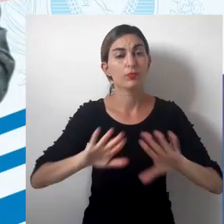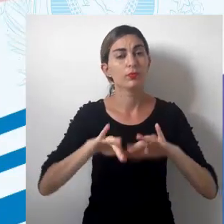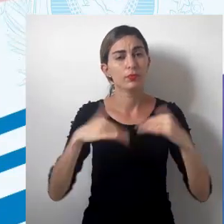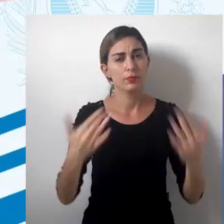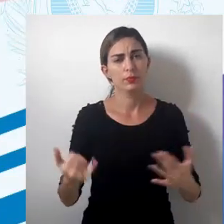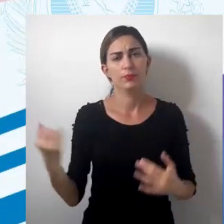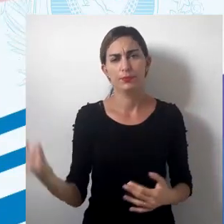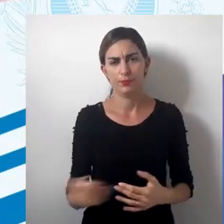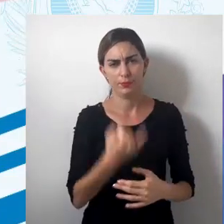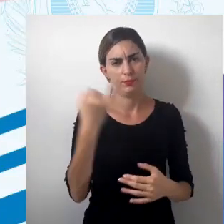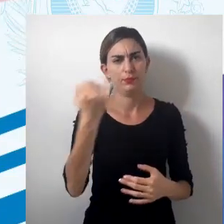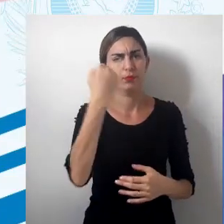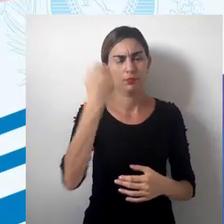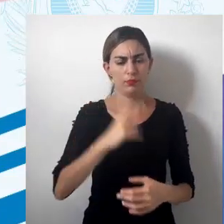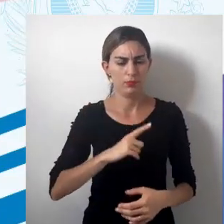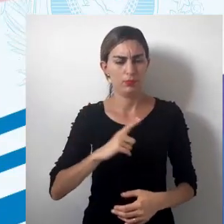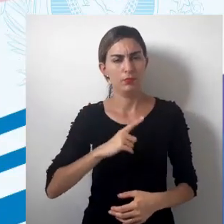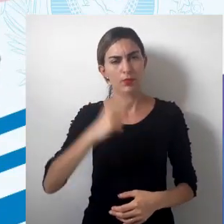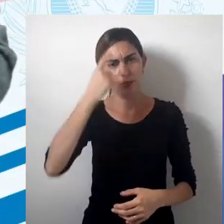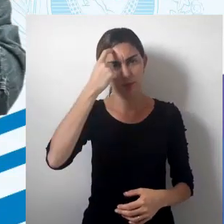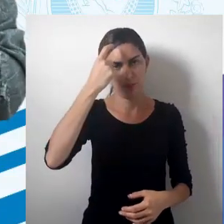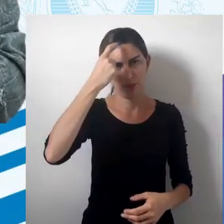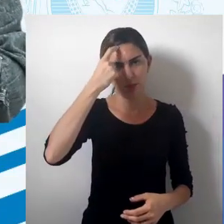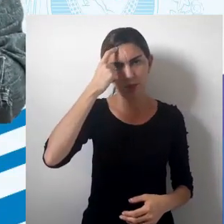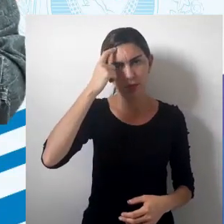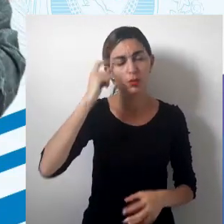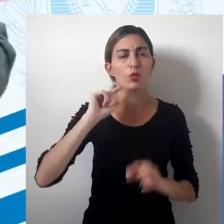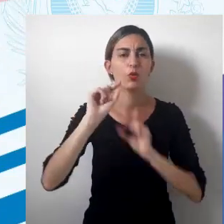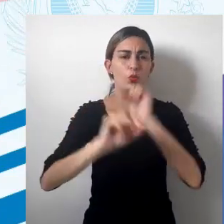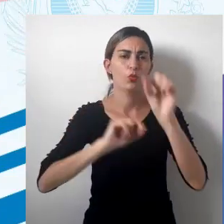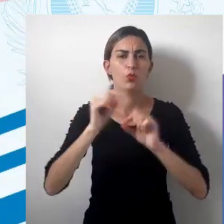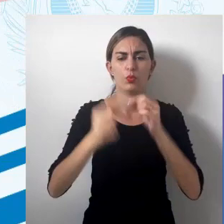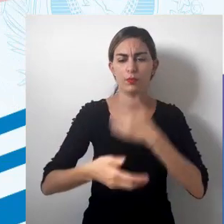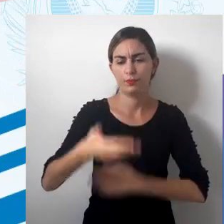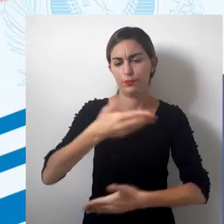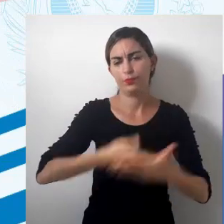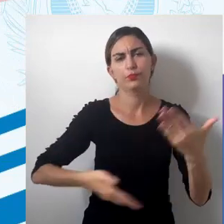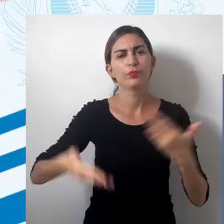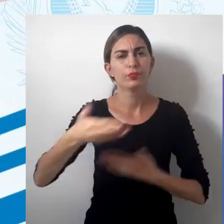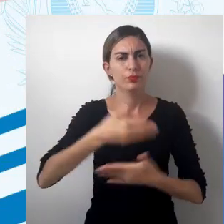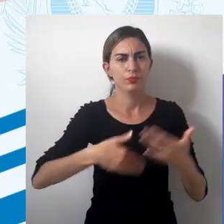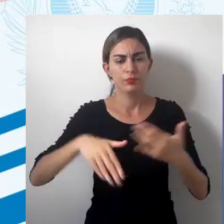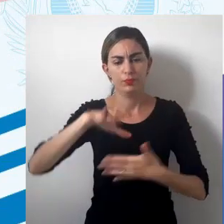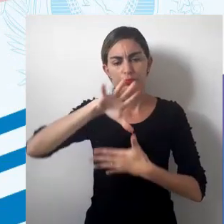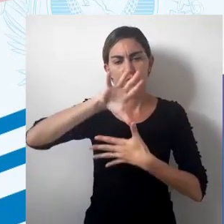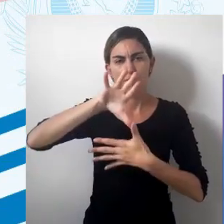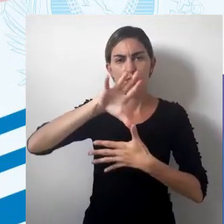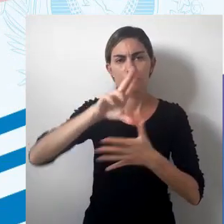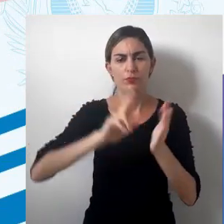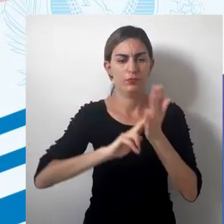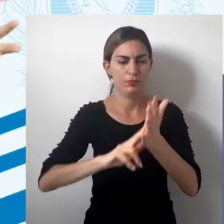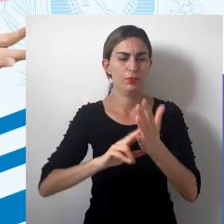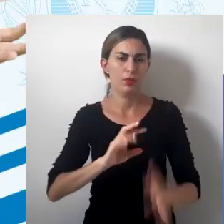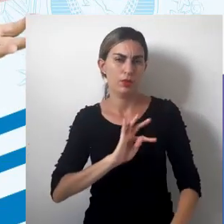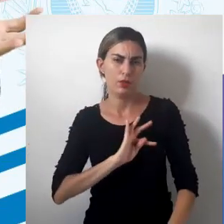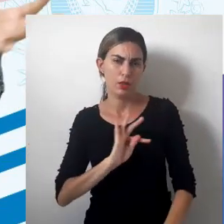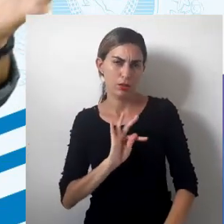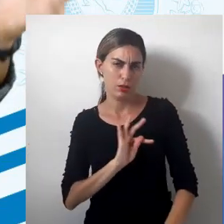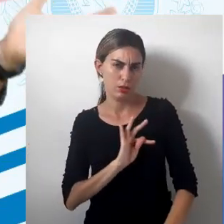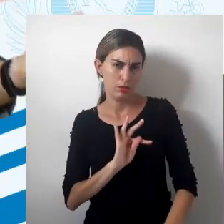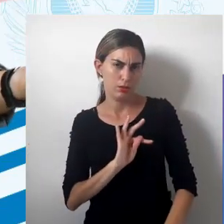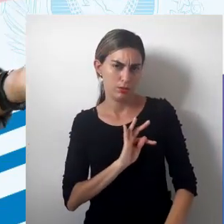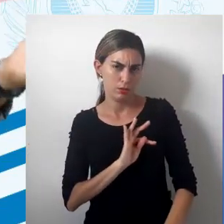Então, é muito importante a gente ter em mente que a relação da cartografia, enquanto técnica,